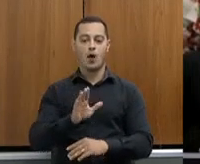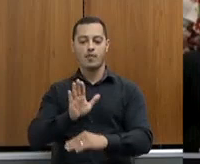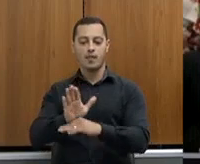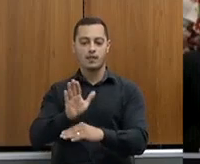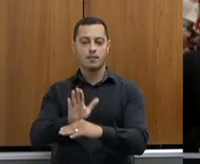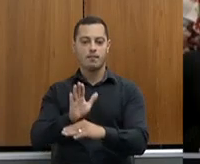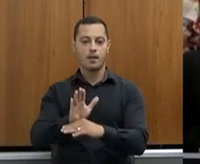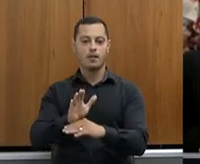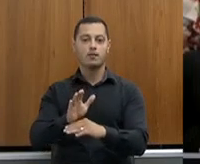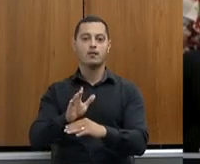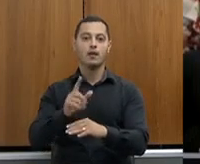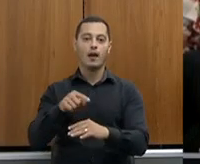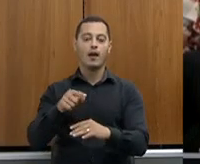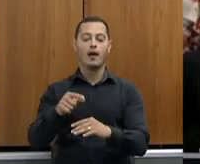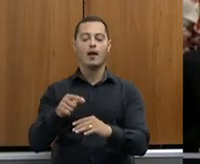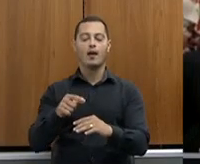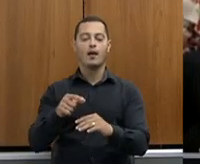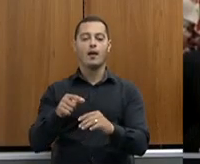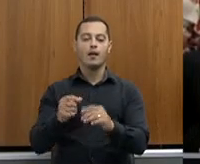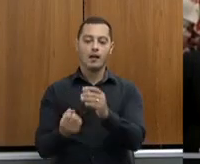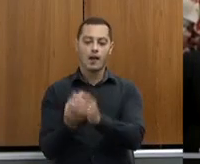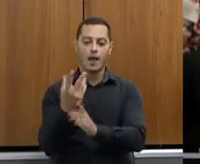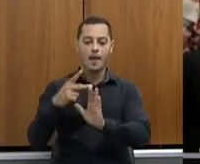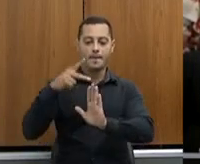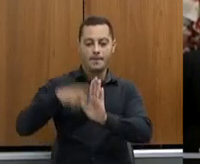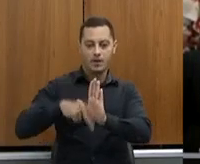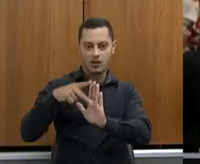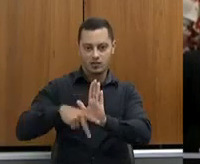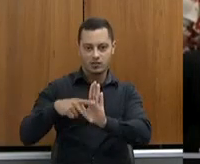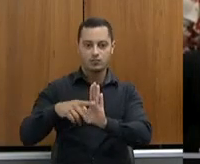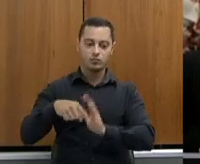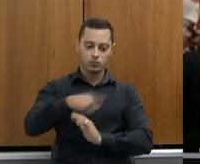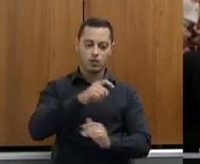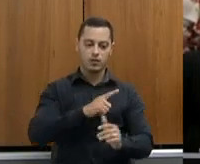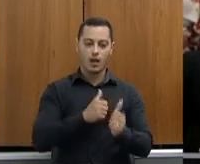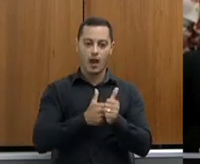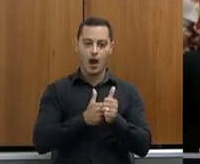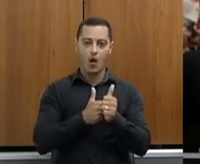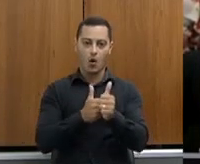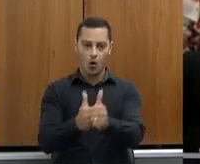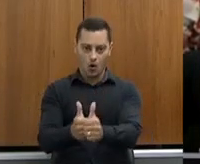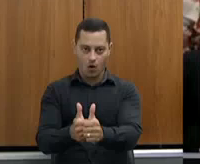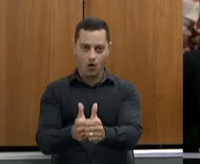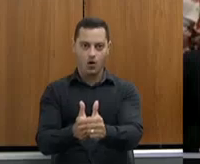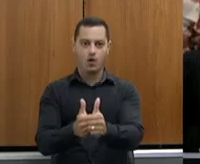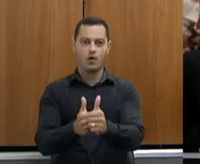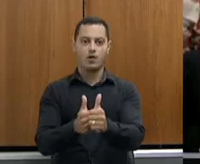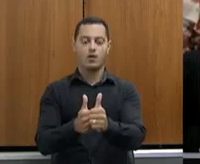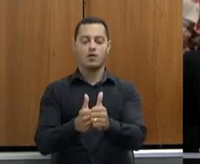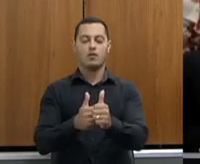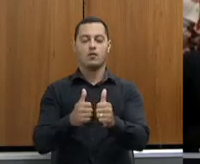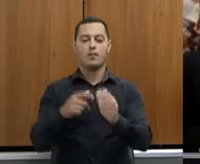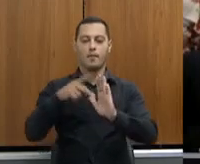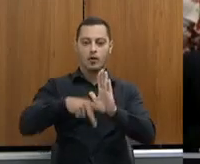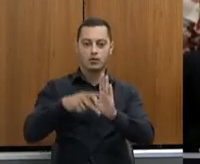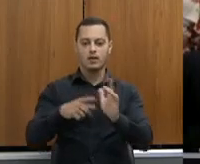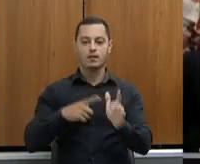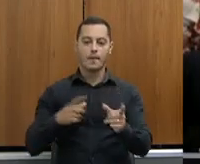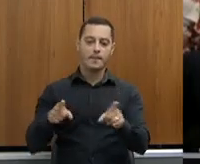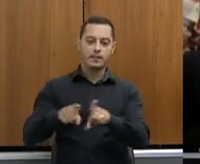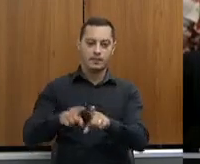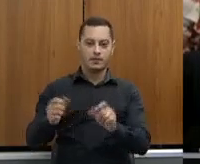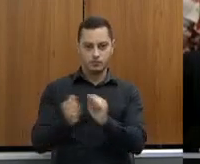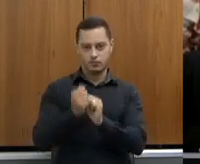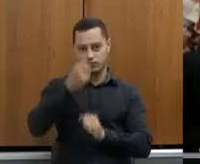projetos. Nós temos acompanhado todos esses projetos que são feitos pela EMATER e desenvolvidos em parceria com as prefeituras. Pode passar,